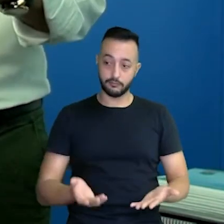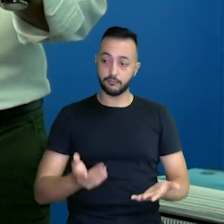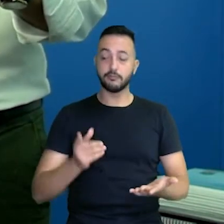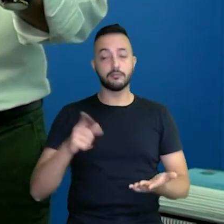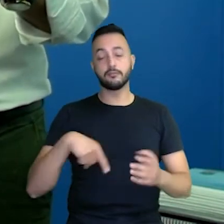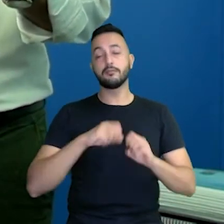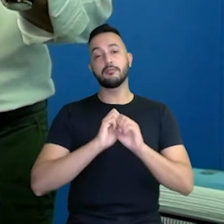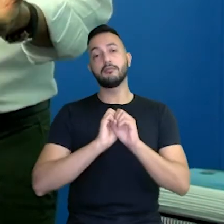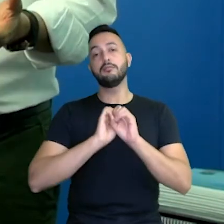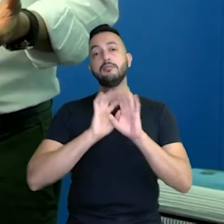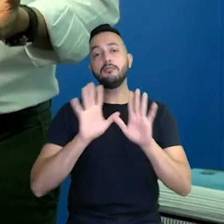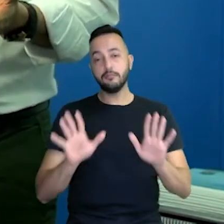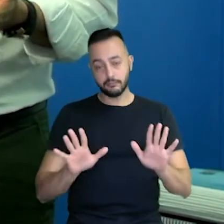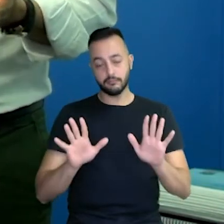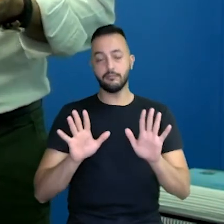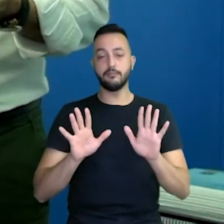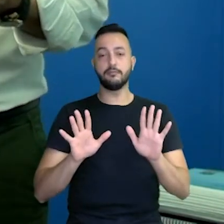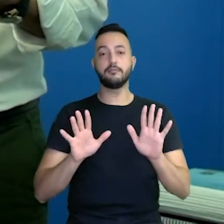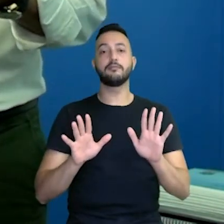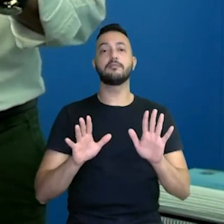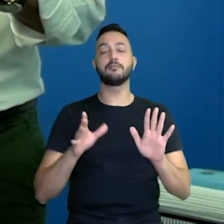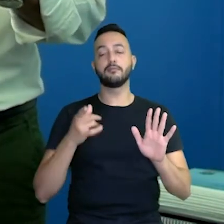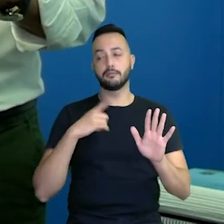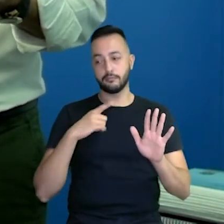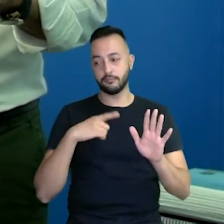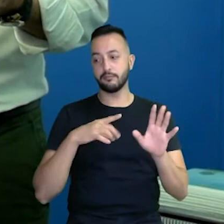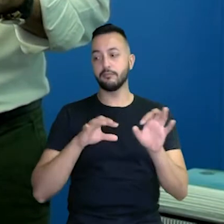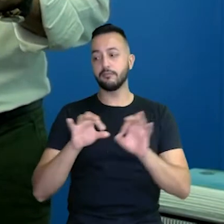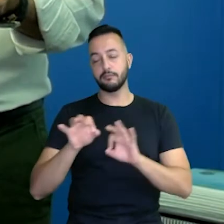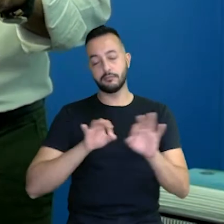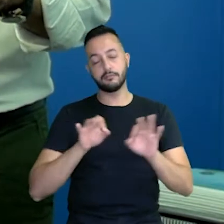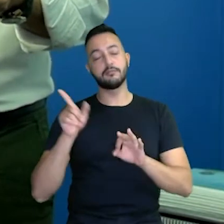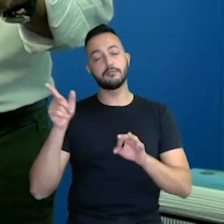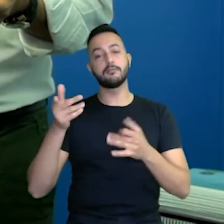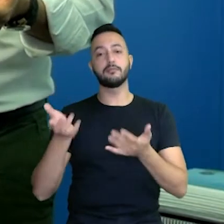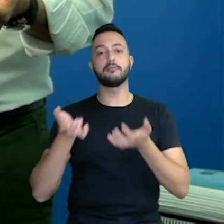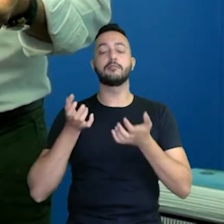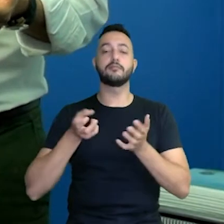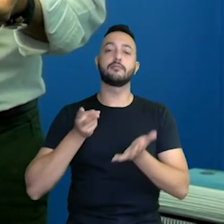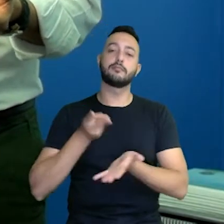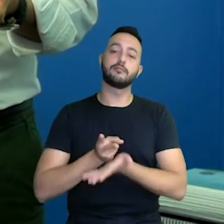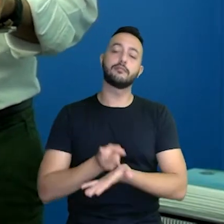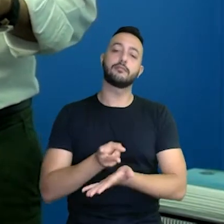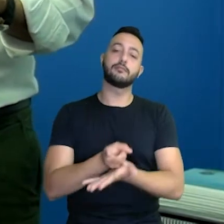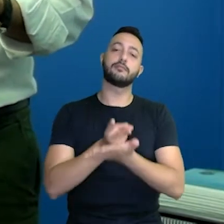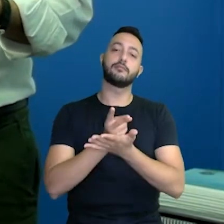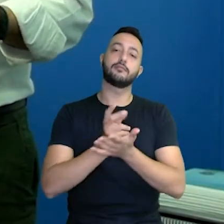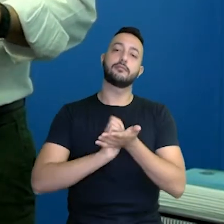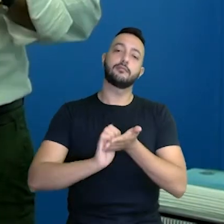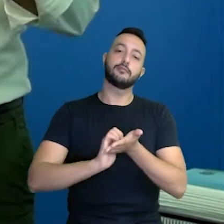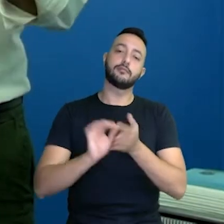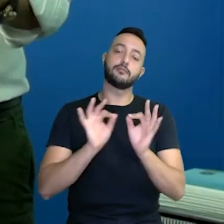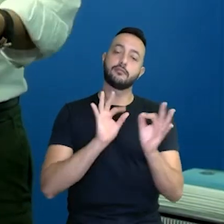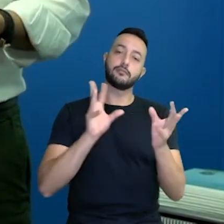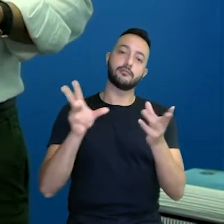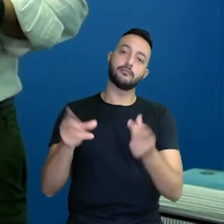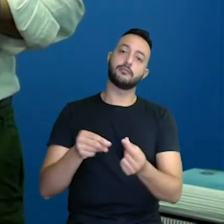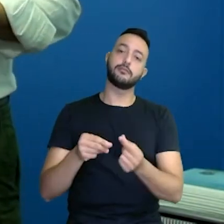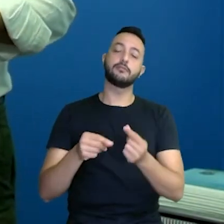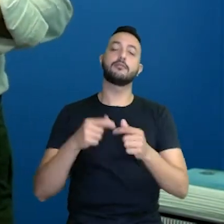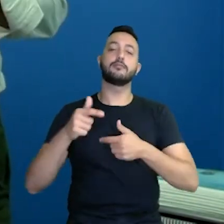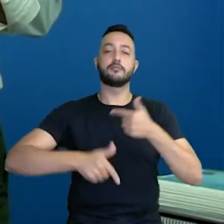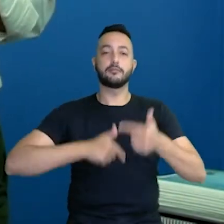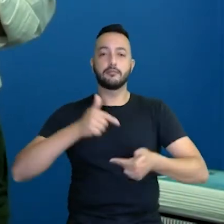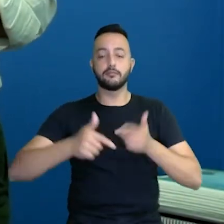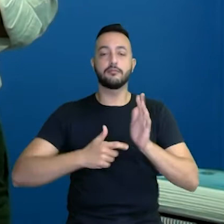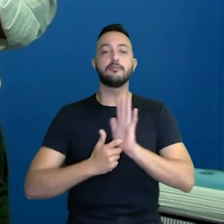claro, governo transparente, está fazendo questão, ele sempre está, todas as secretarias expondo os seus